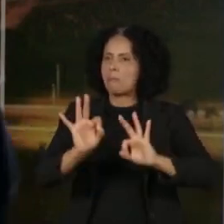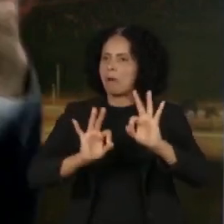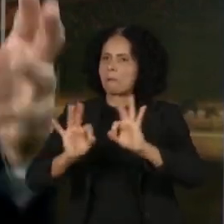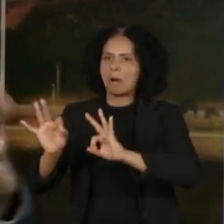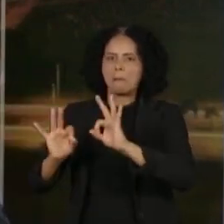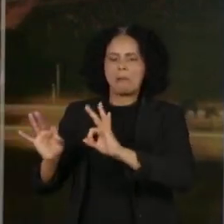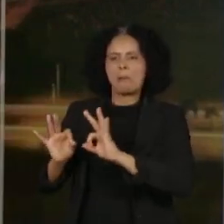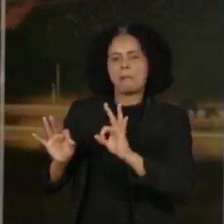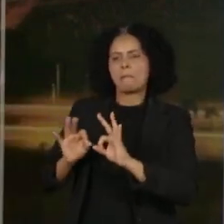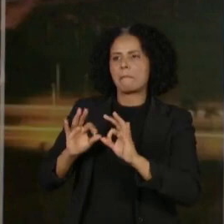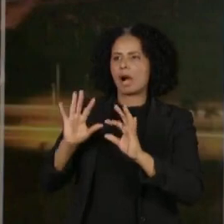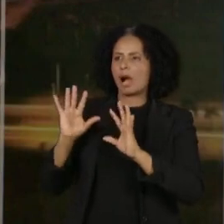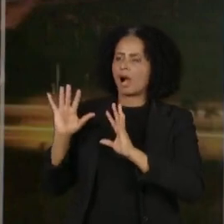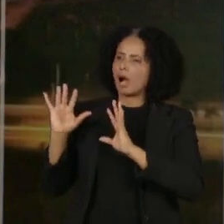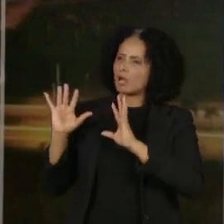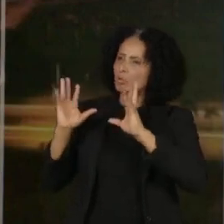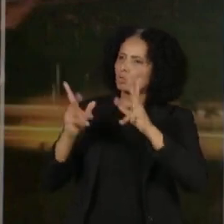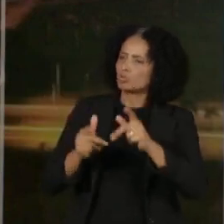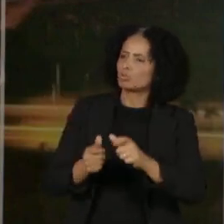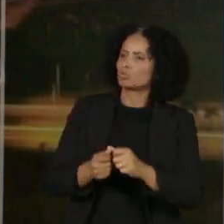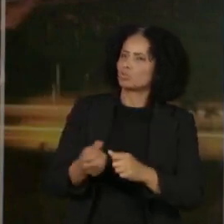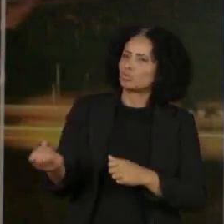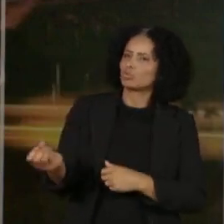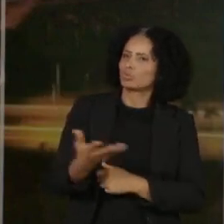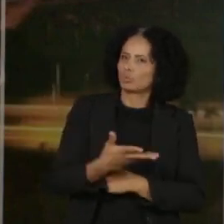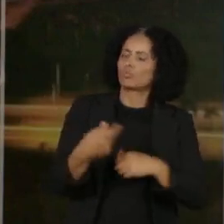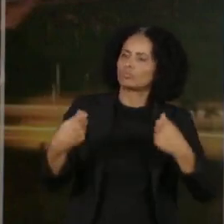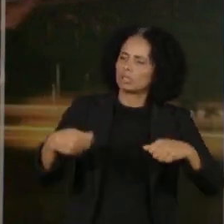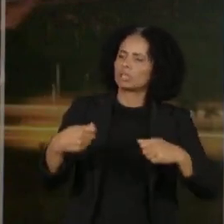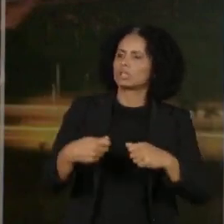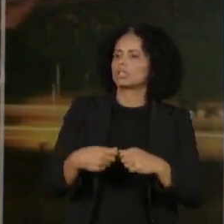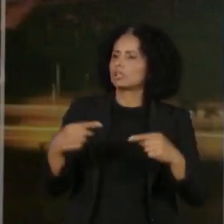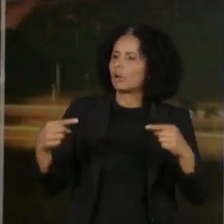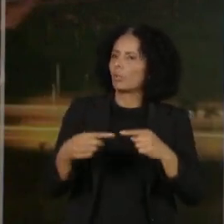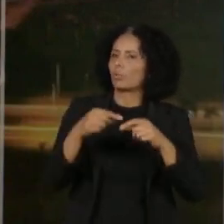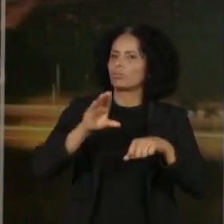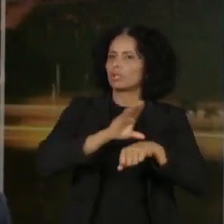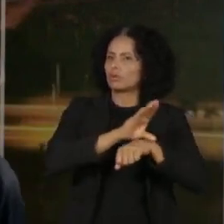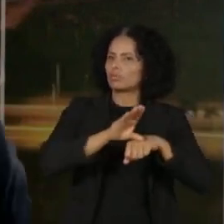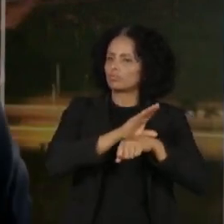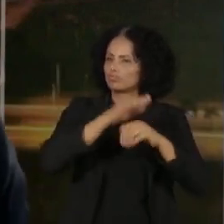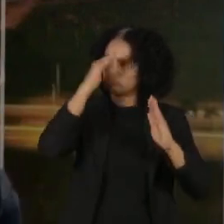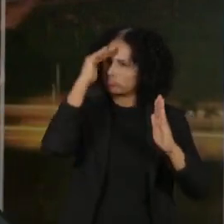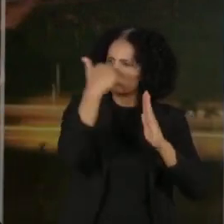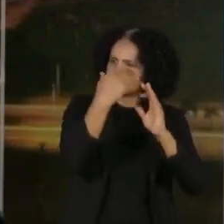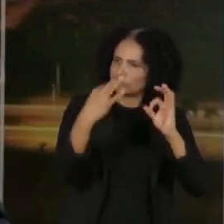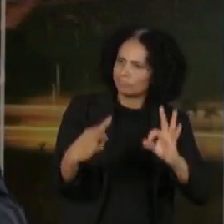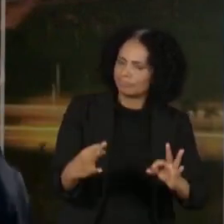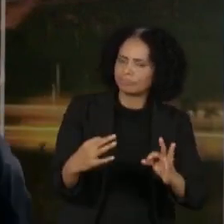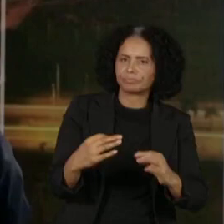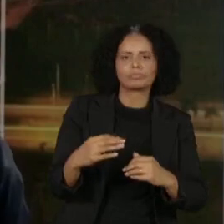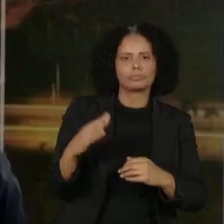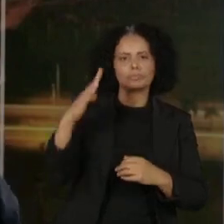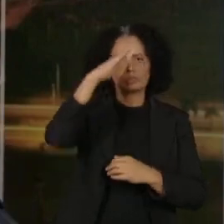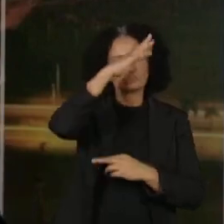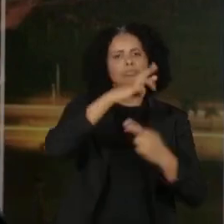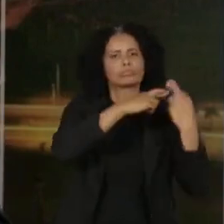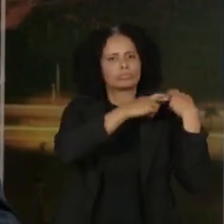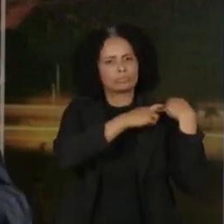fundamental como casa e da preservação da nossa Constituição. Então, Bolsonaro tem responsabilidade política,